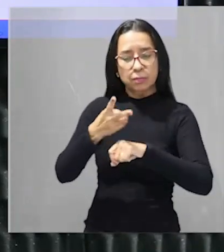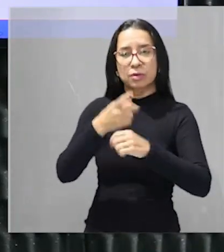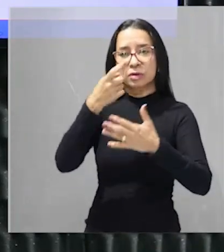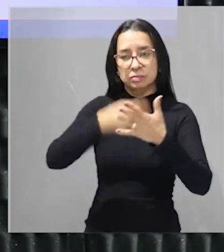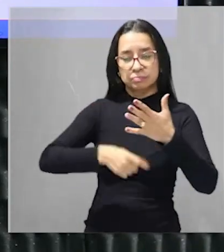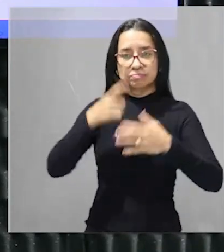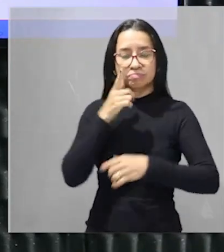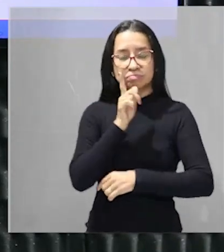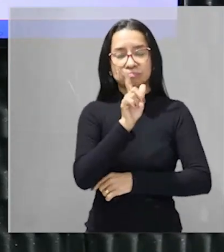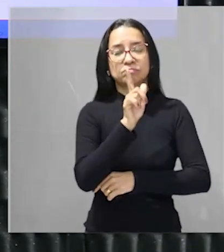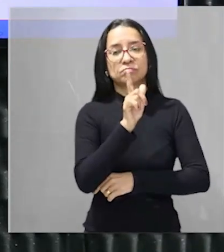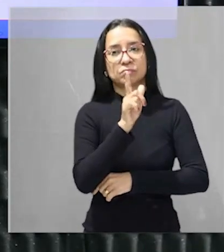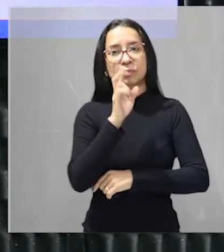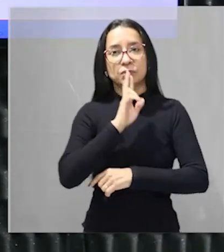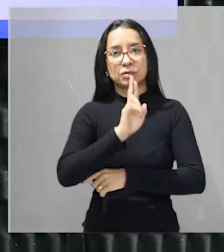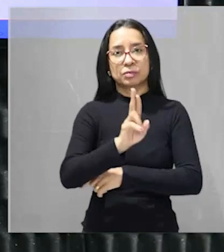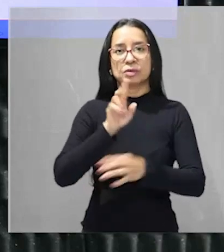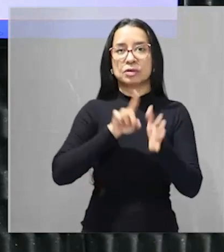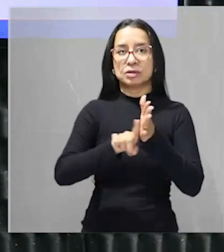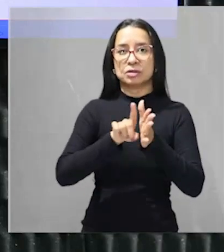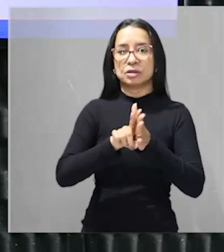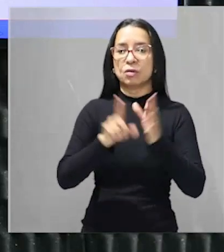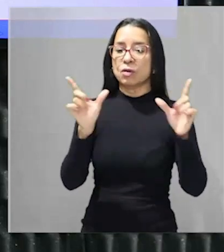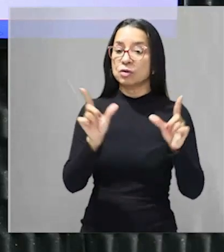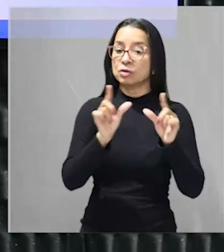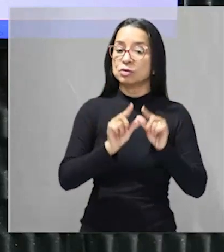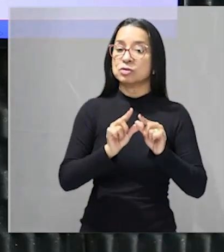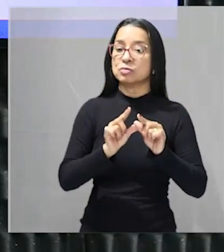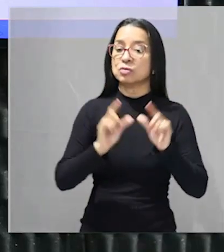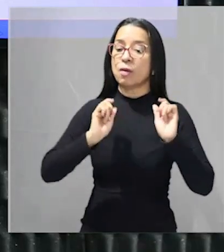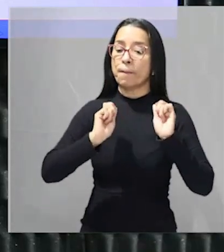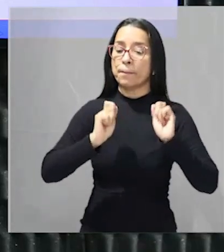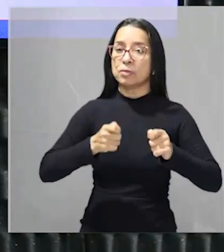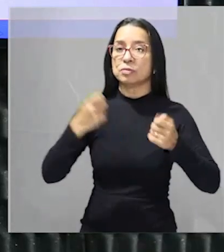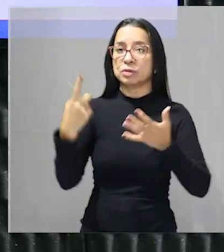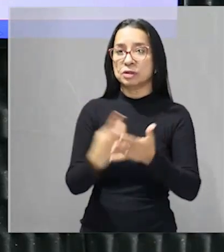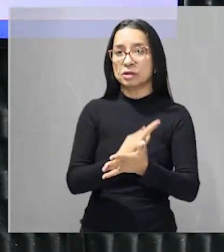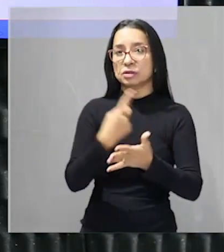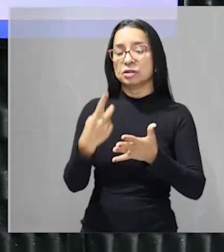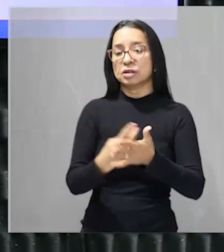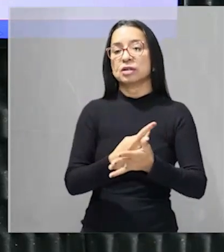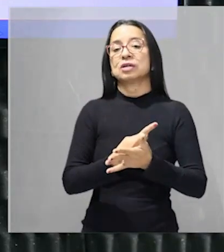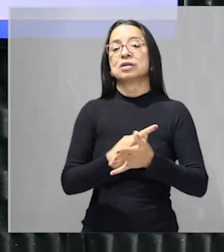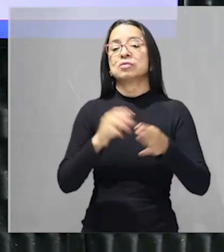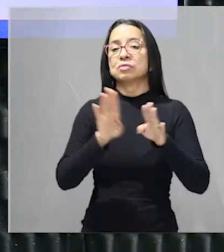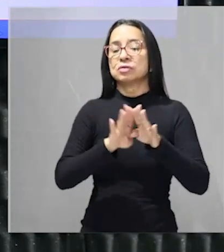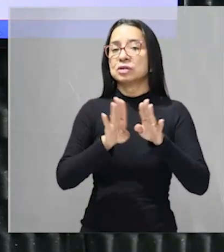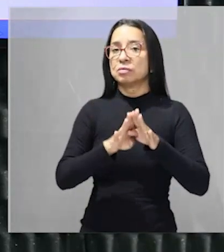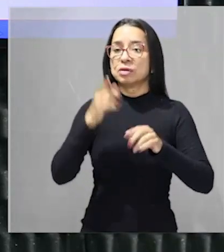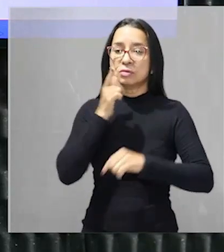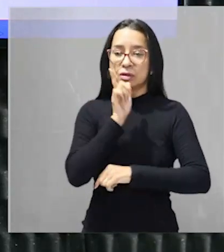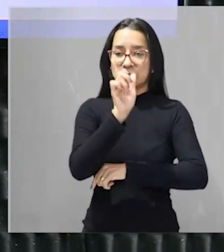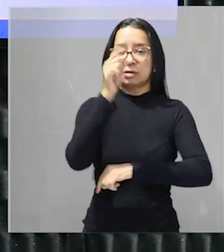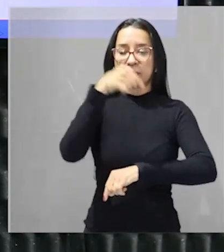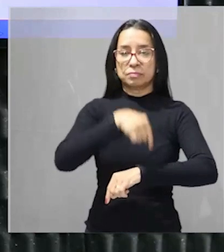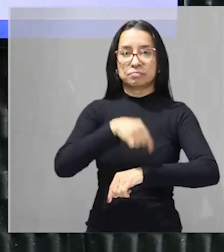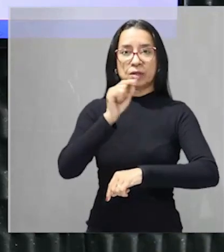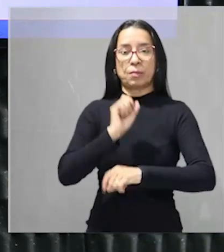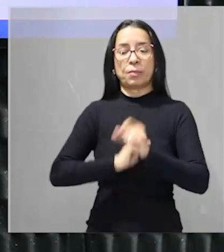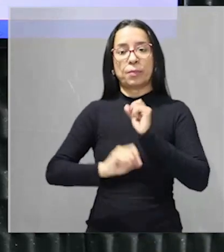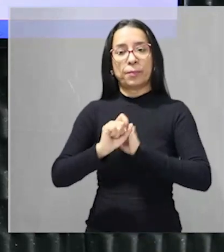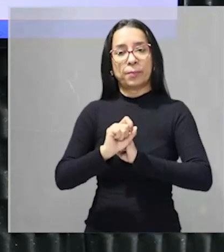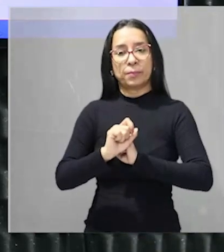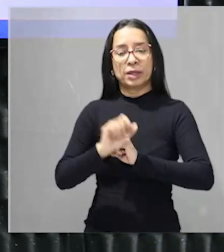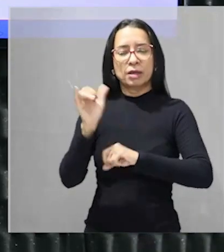responder a questão minimiza claro a possibilidade de erro além de te ajudar também a ganhar tempo belezinha então essa